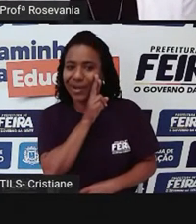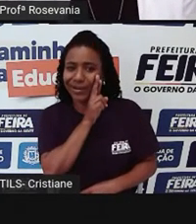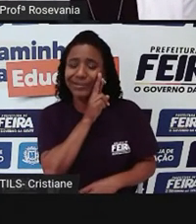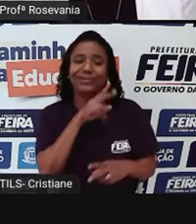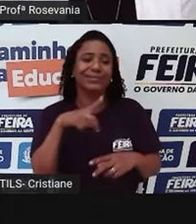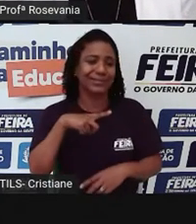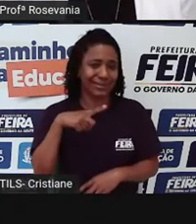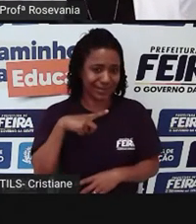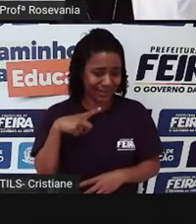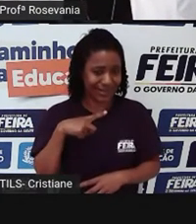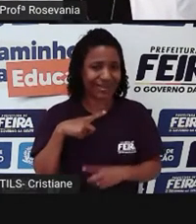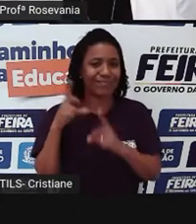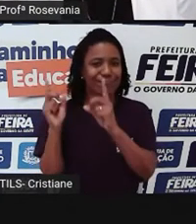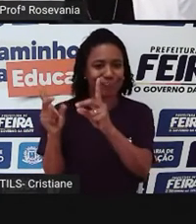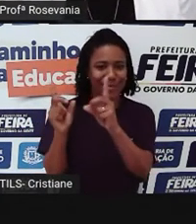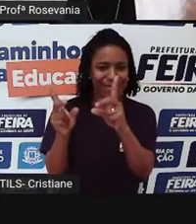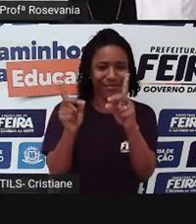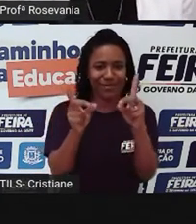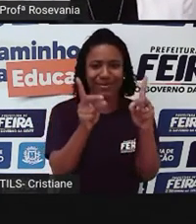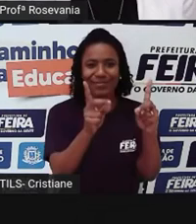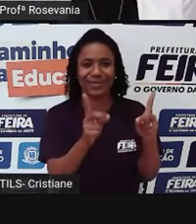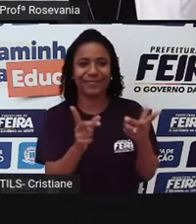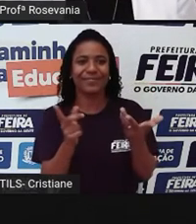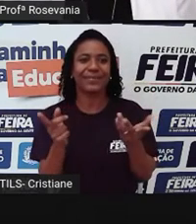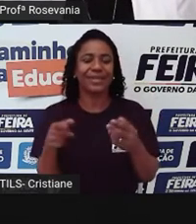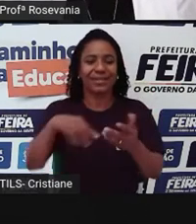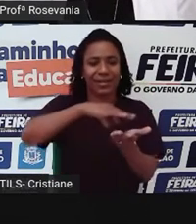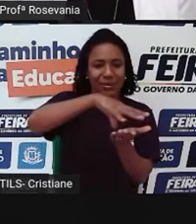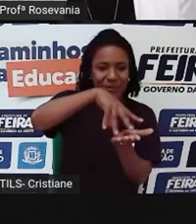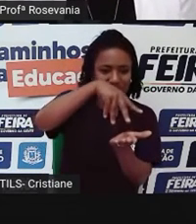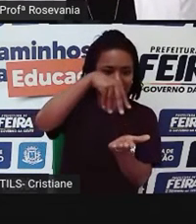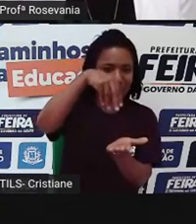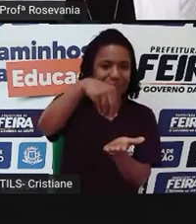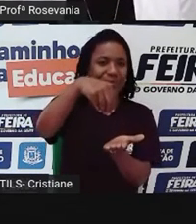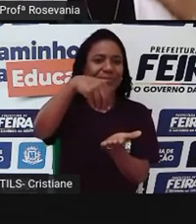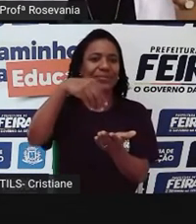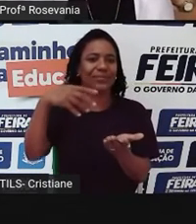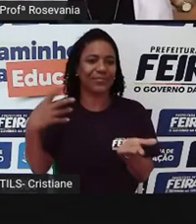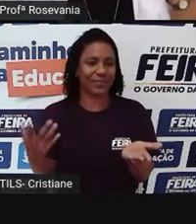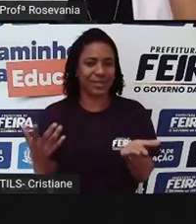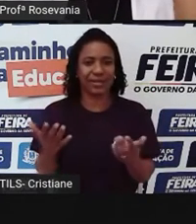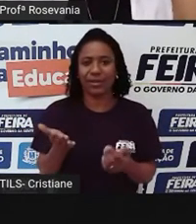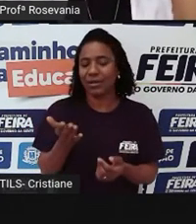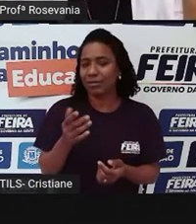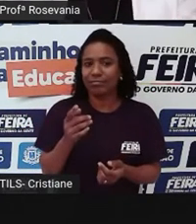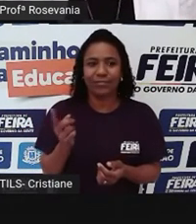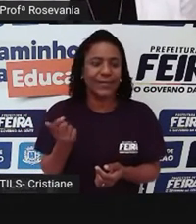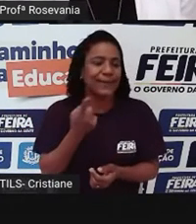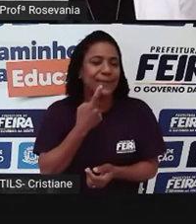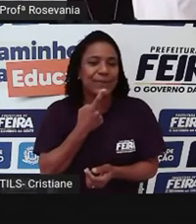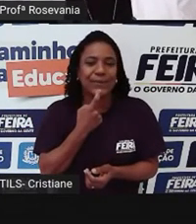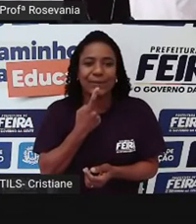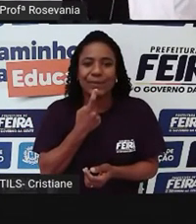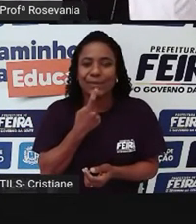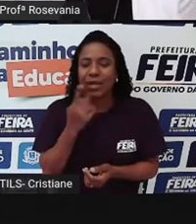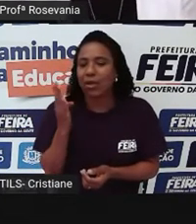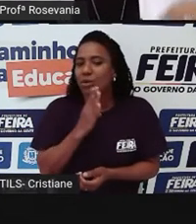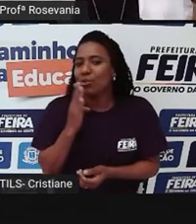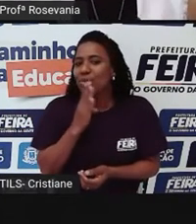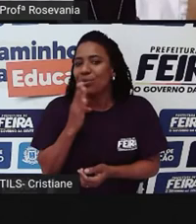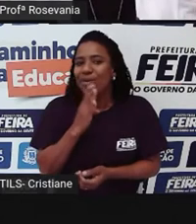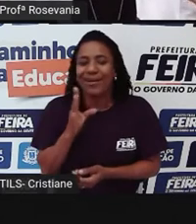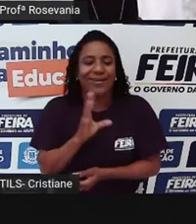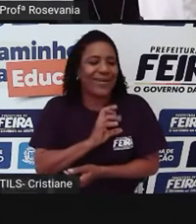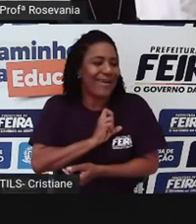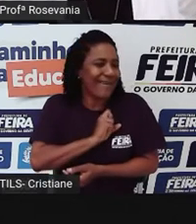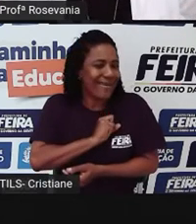da feira você vai encontrar, tem a parte artística, tem o setor das pimentas que eu adoro, não sei se vocês gostam de pimenta,